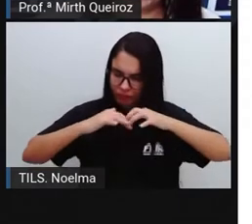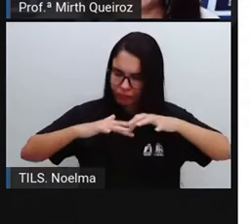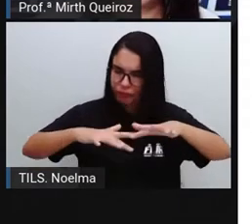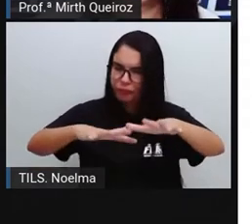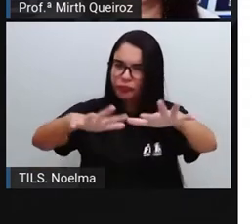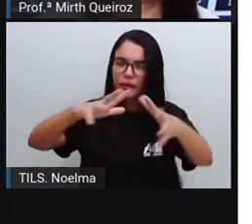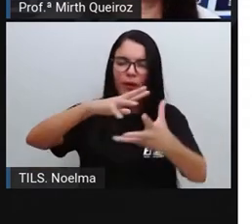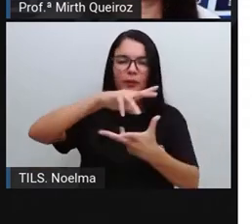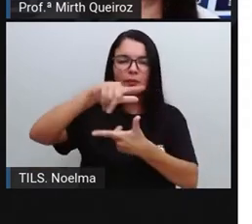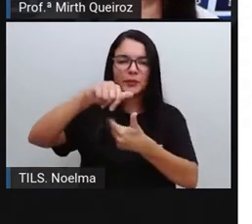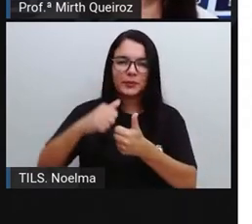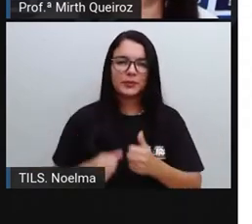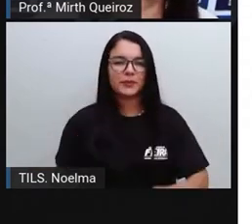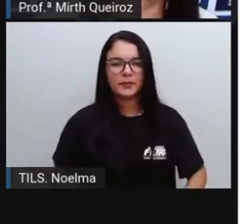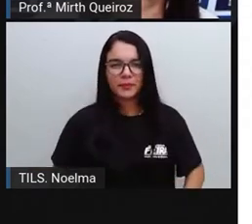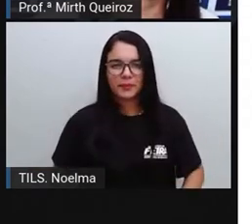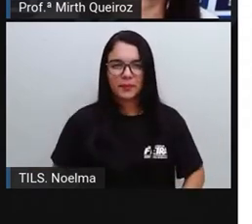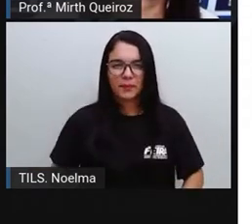todo o mundo.